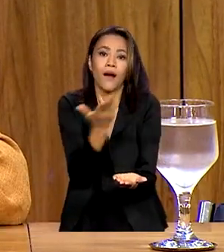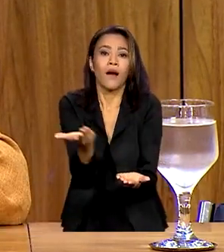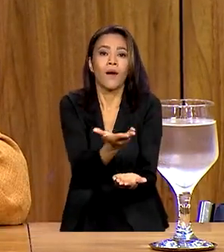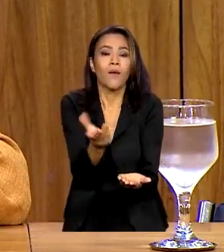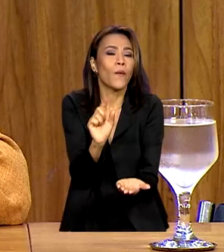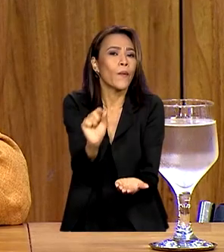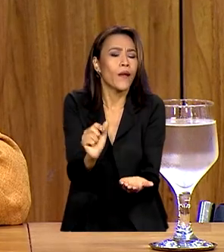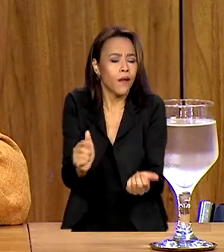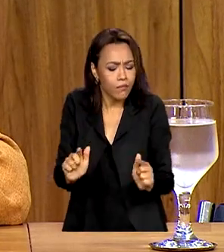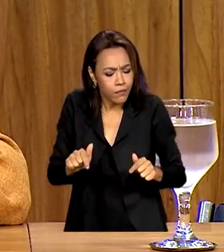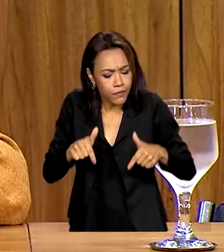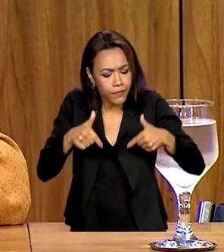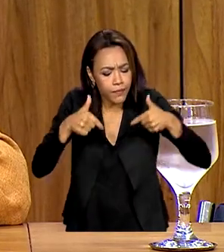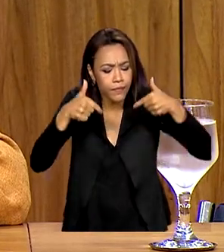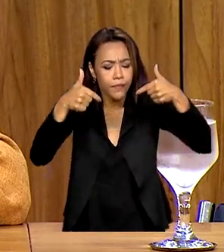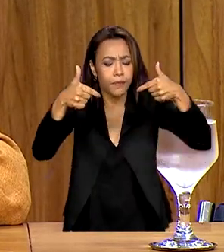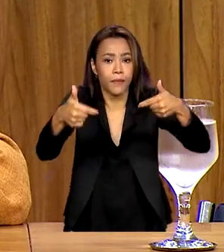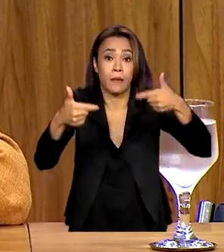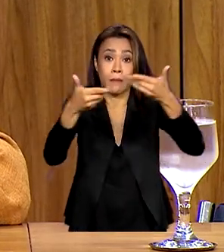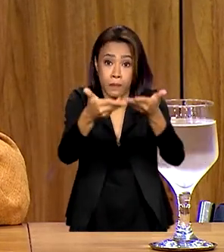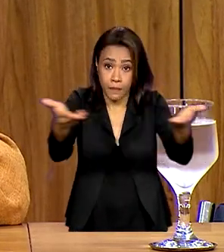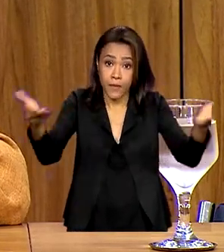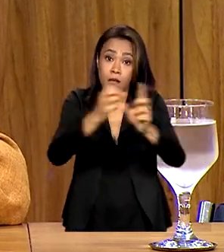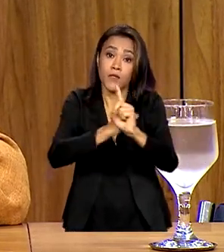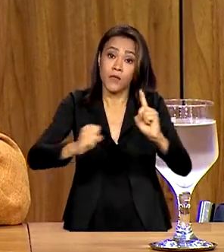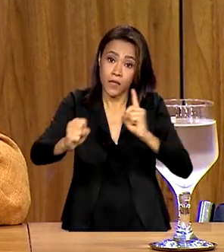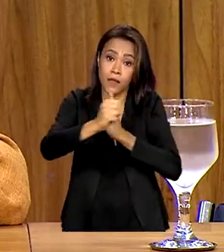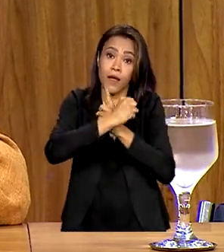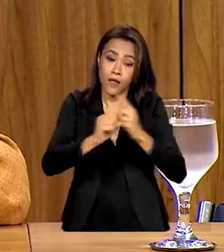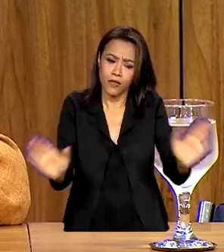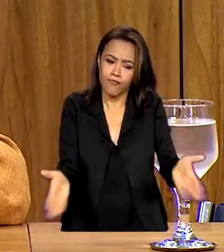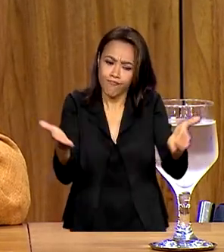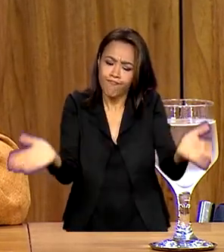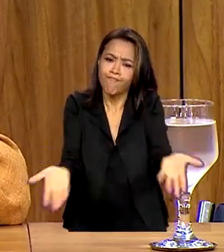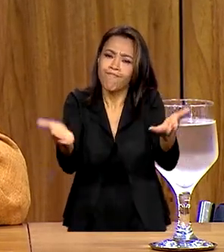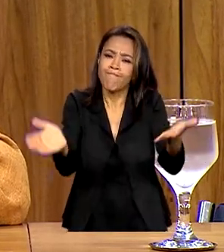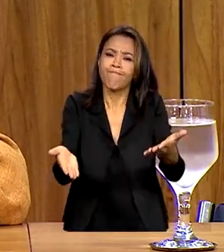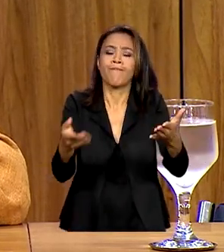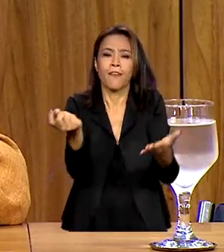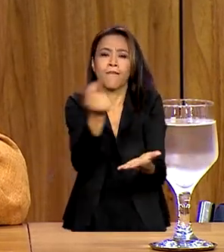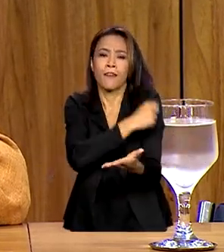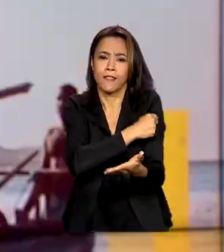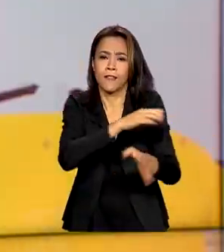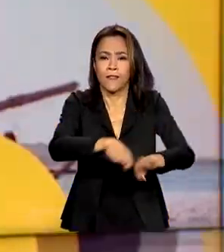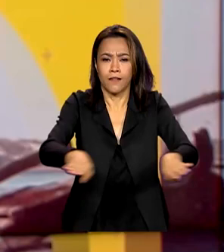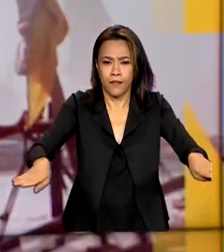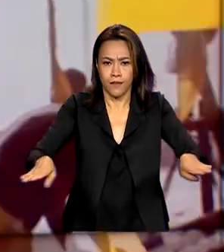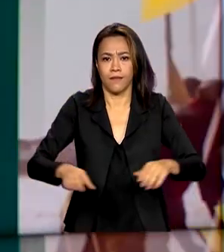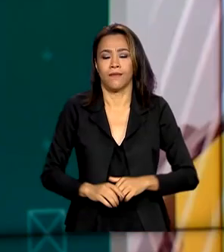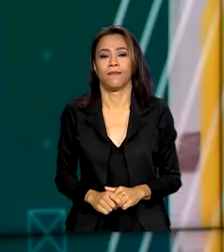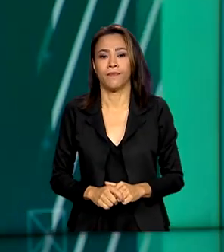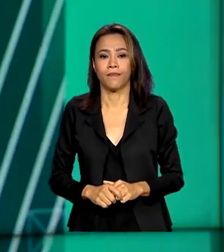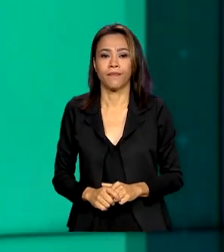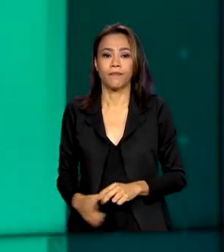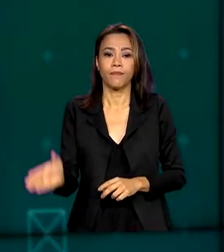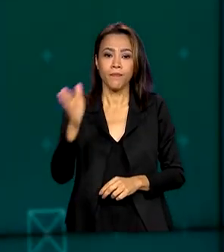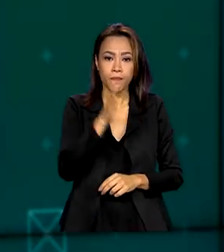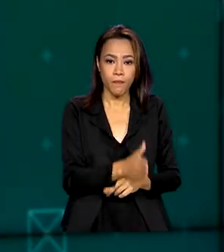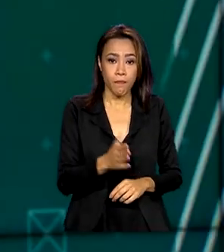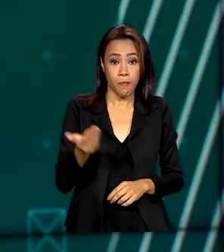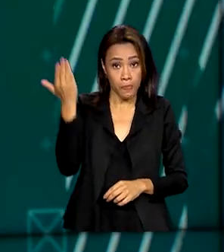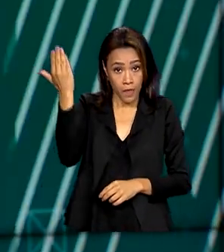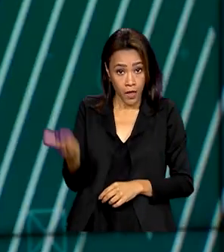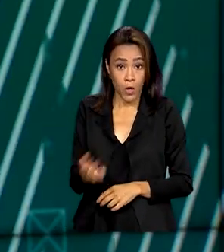para que a sociedade vacine as suas crianças. Será o passo seguinte. E o ministro da